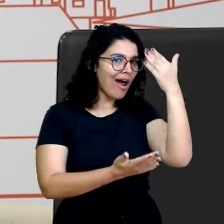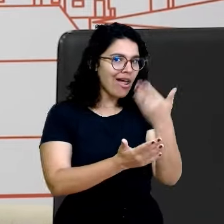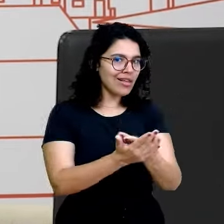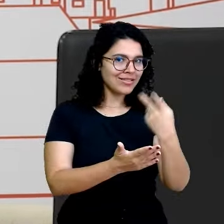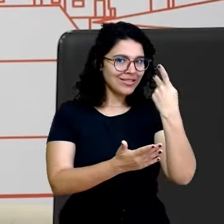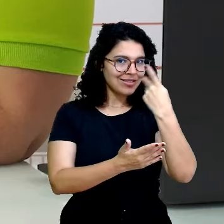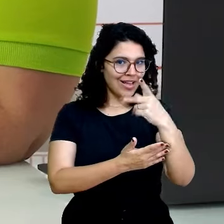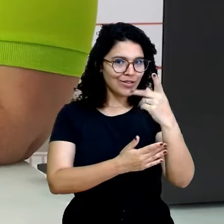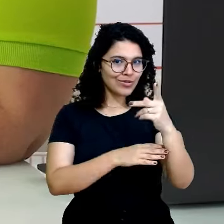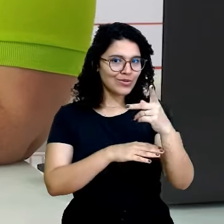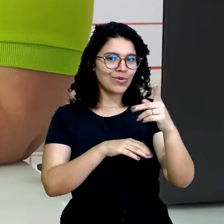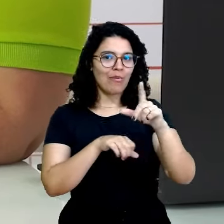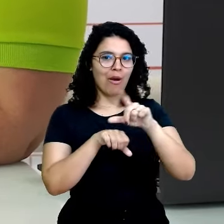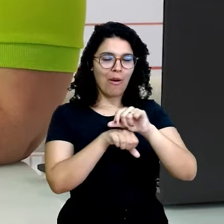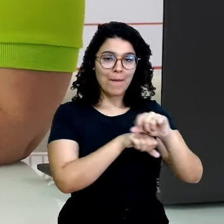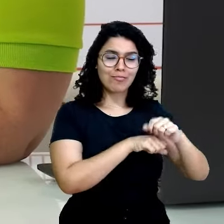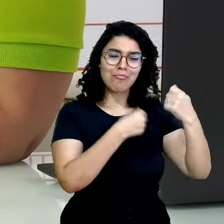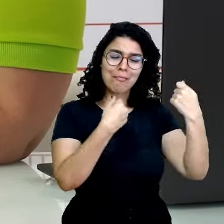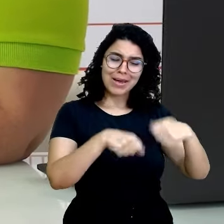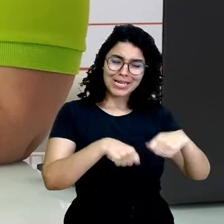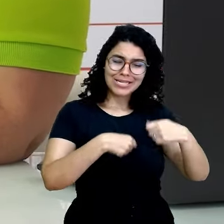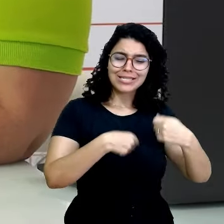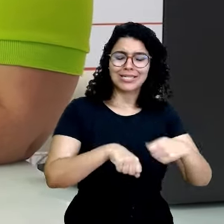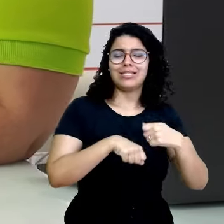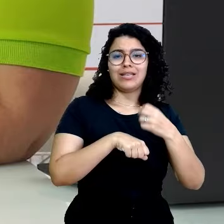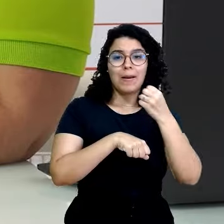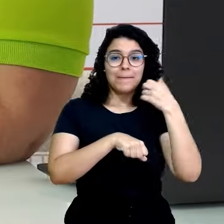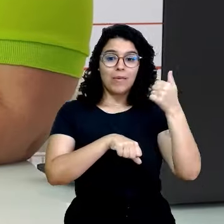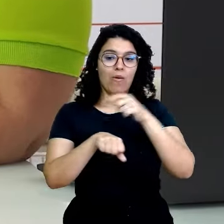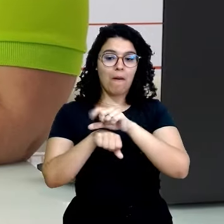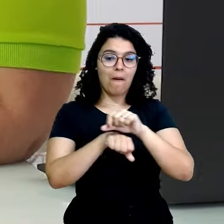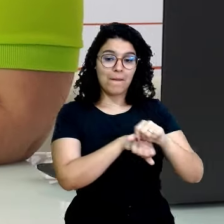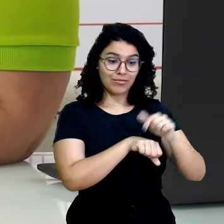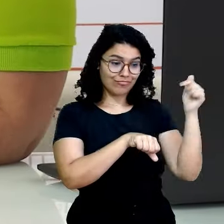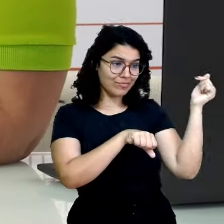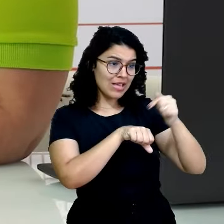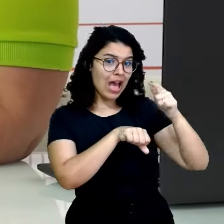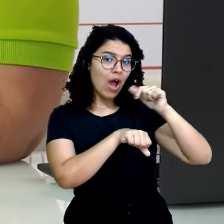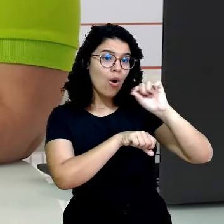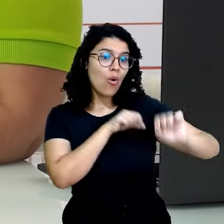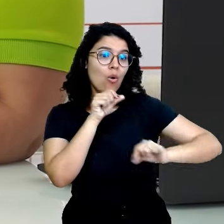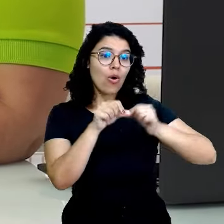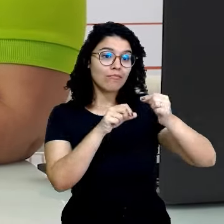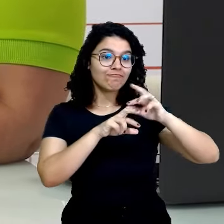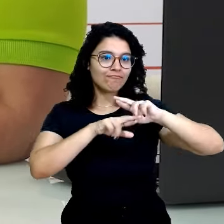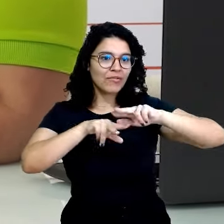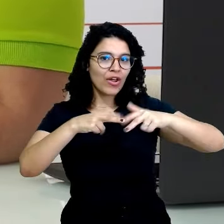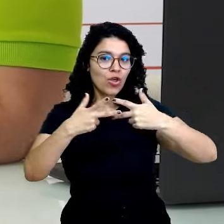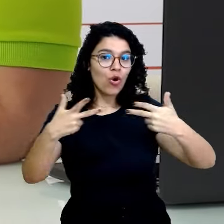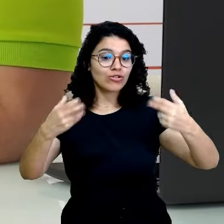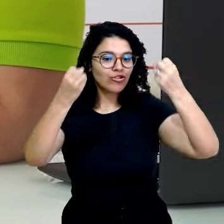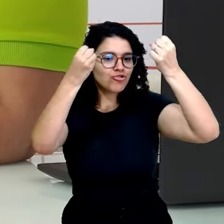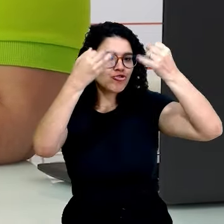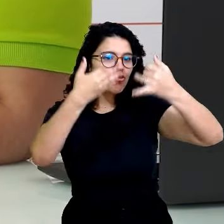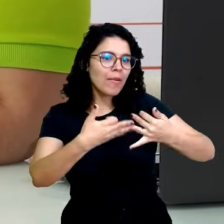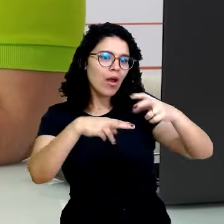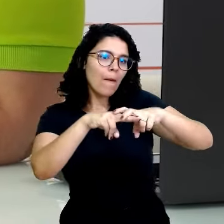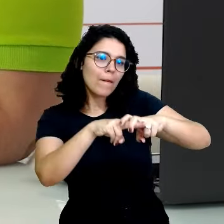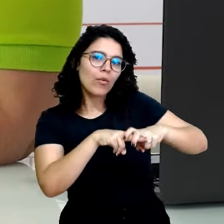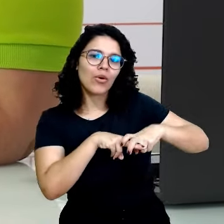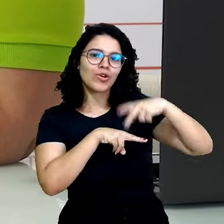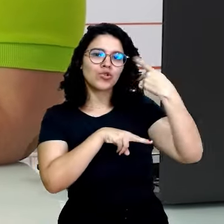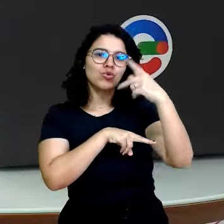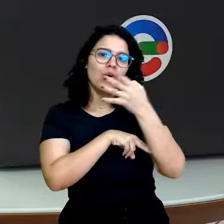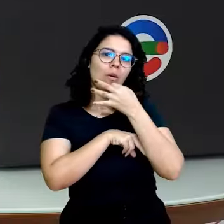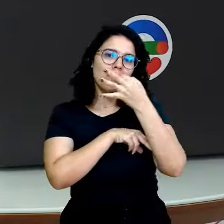argumentos. E argumentos são as razões que explicam o porquê que a sua tese está